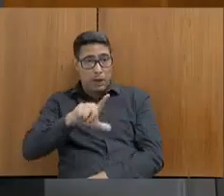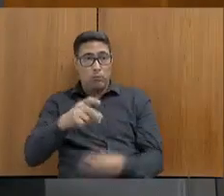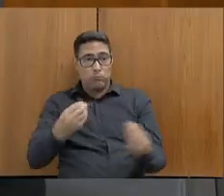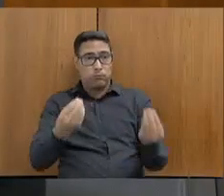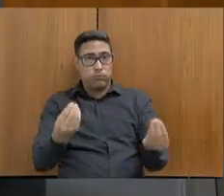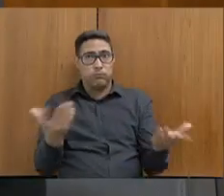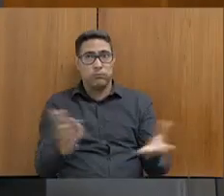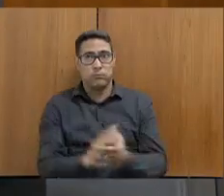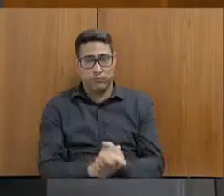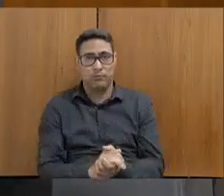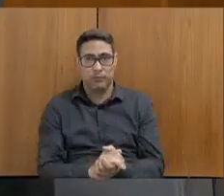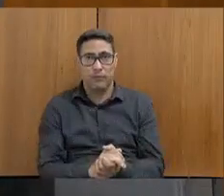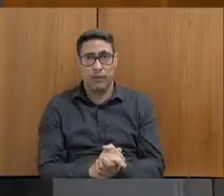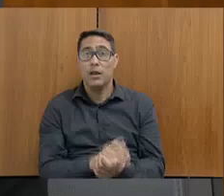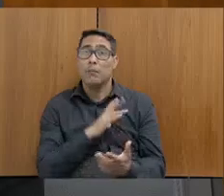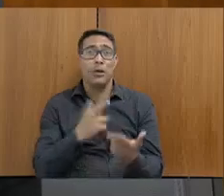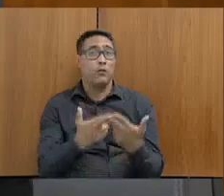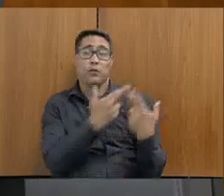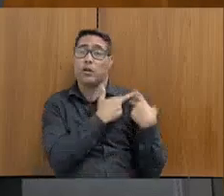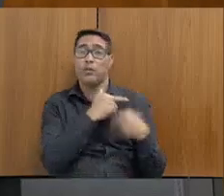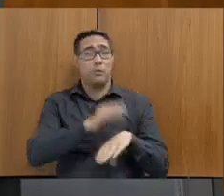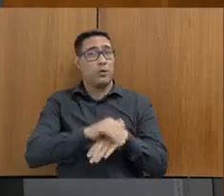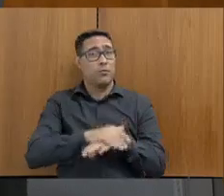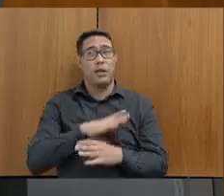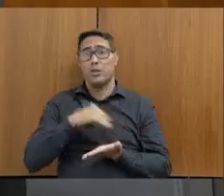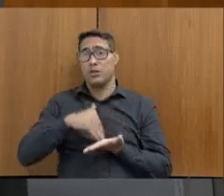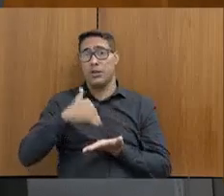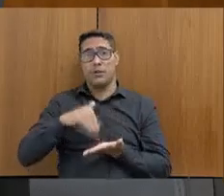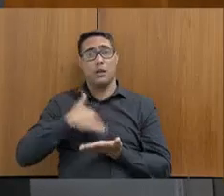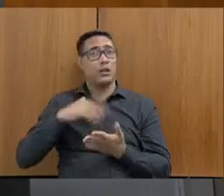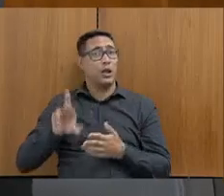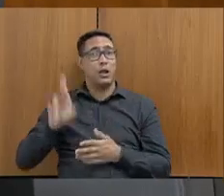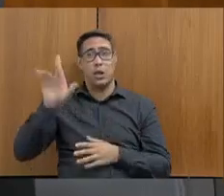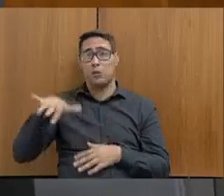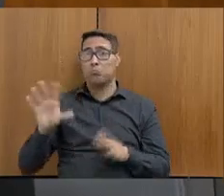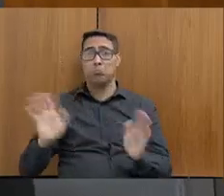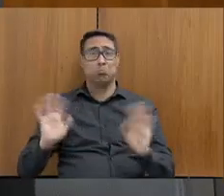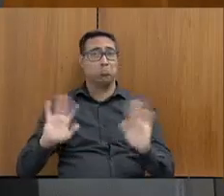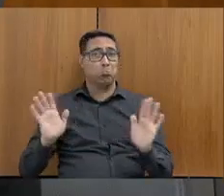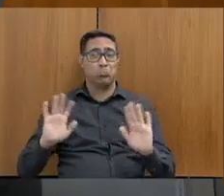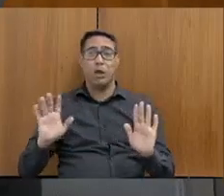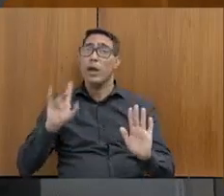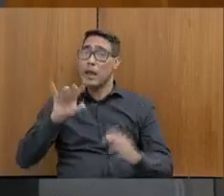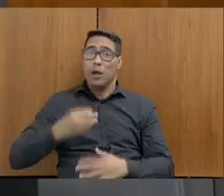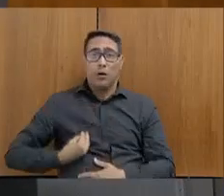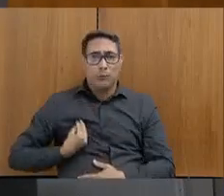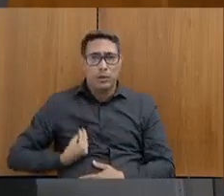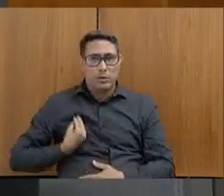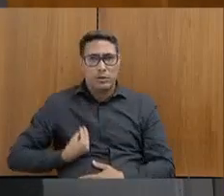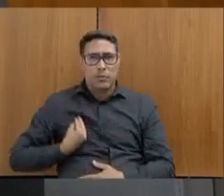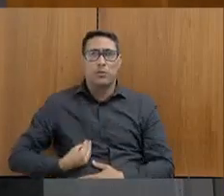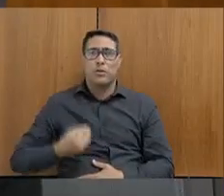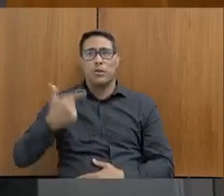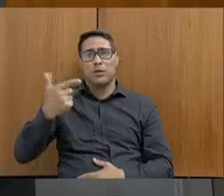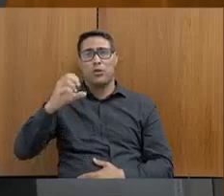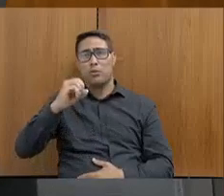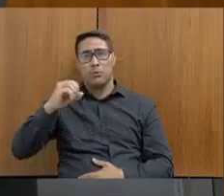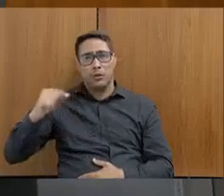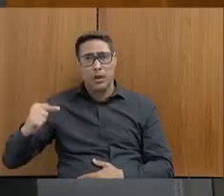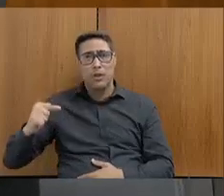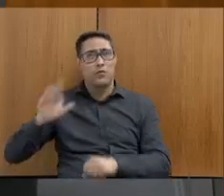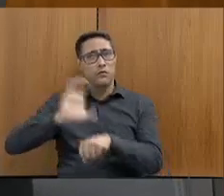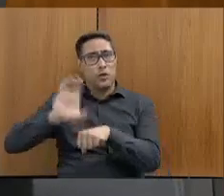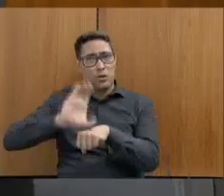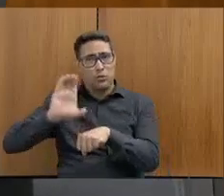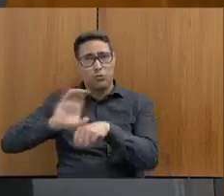vamos dizer assim, responsabilidade da secretaria que não tivesse. Muito pelo contrário, eu participo desde 2007 de inúmeros cursos de